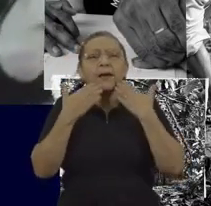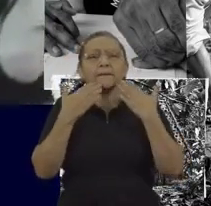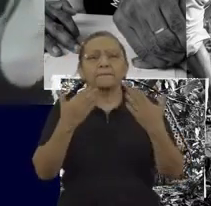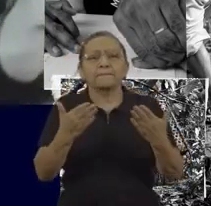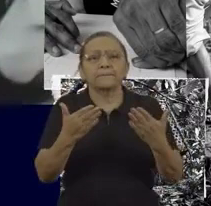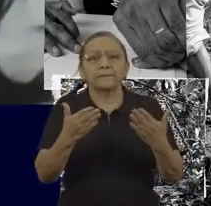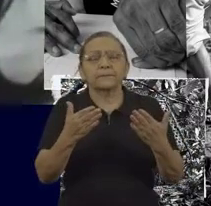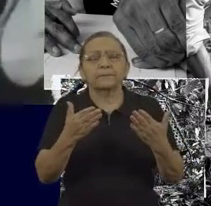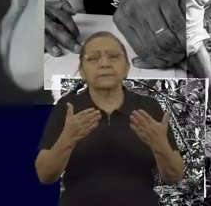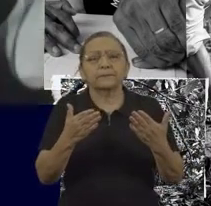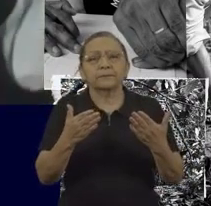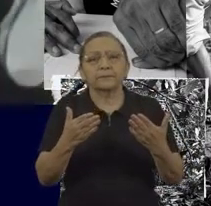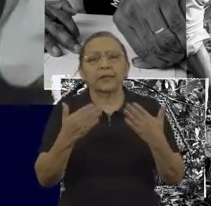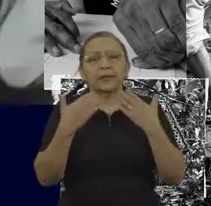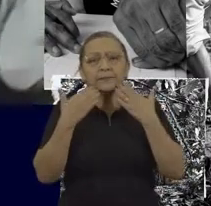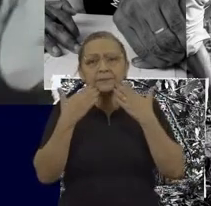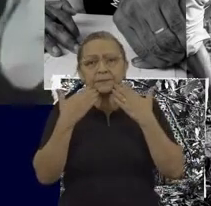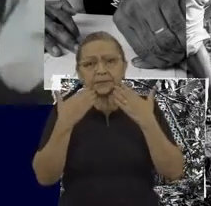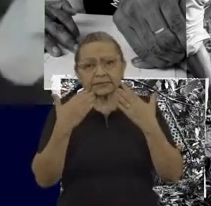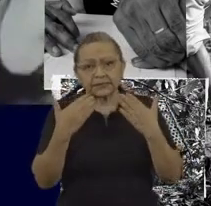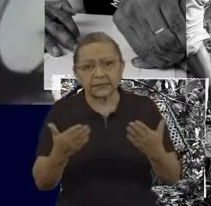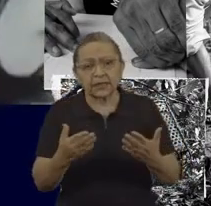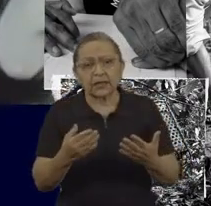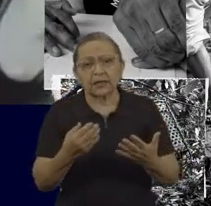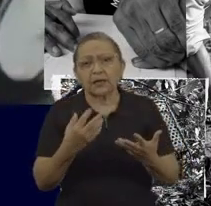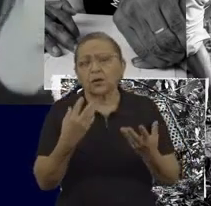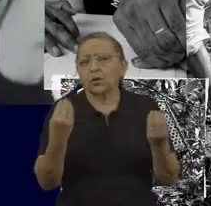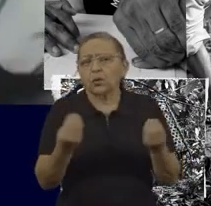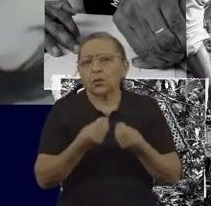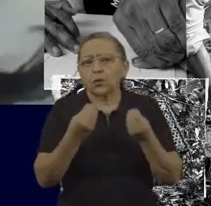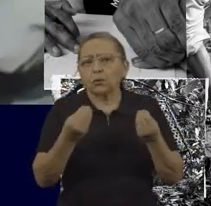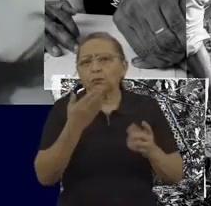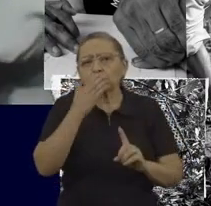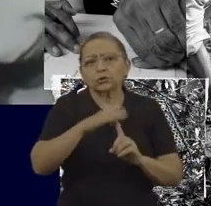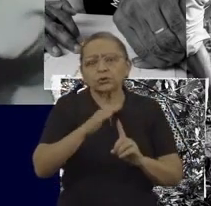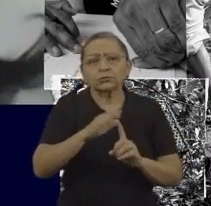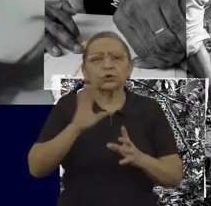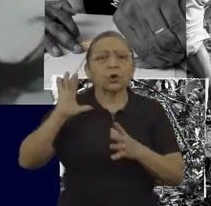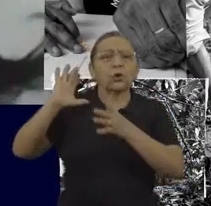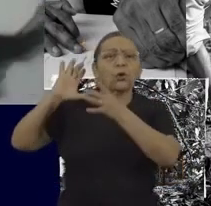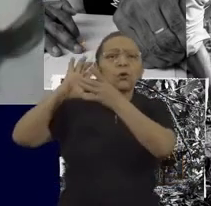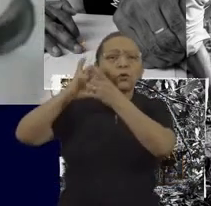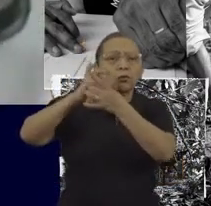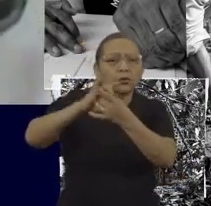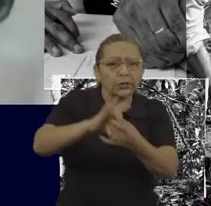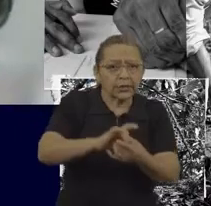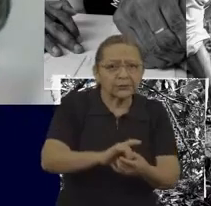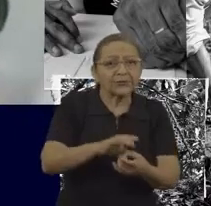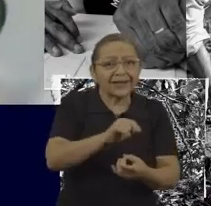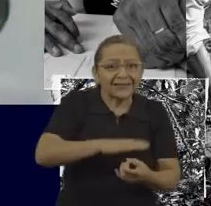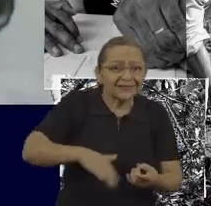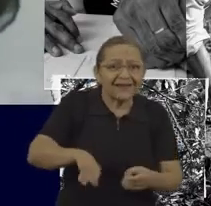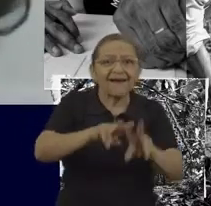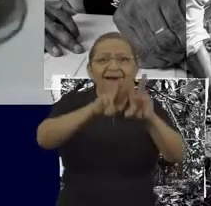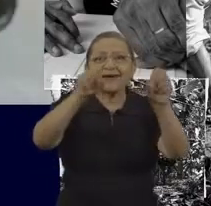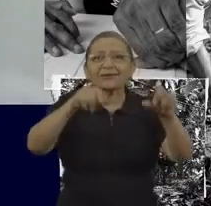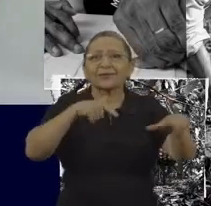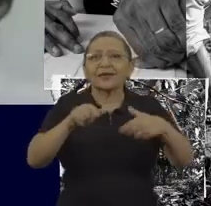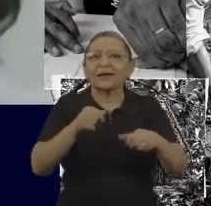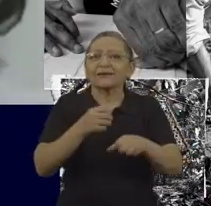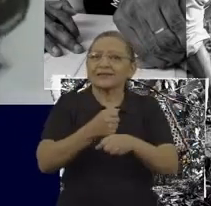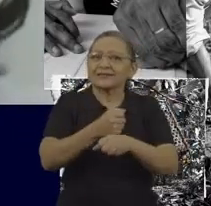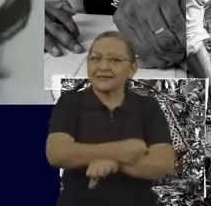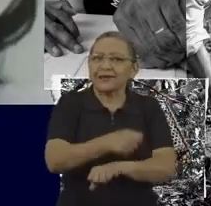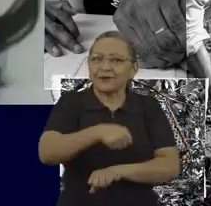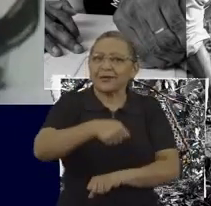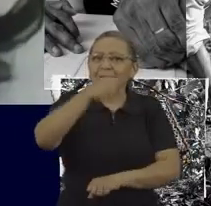inicialmente uma espécie de contextualização a respeito do trabalho escravo no Brasil, uma